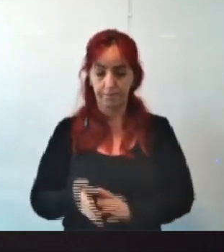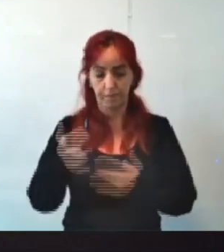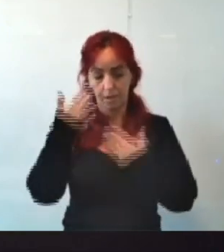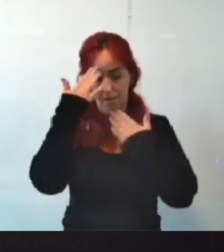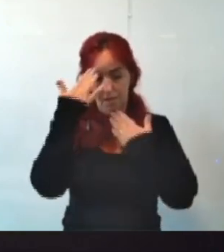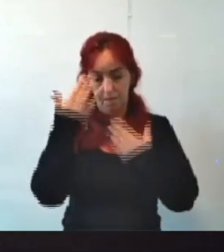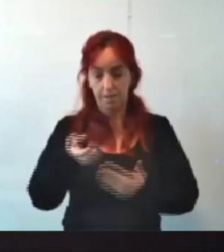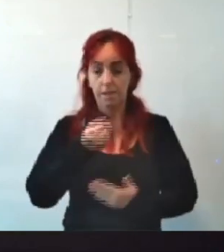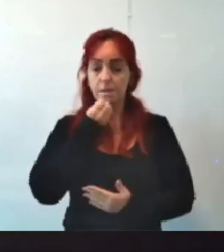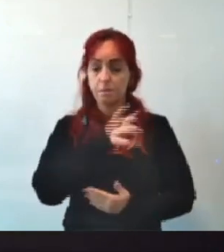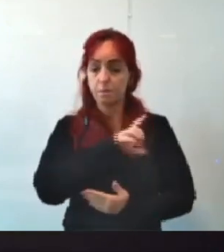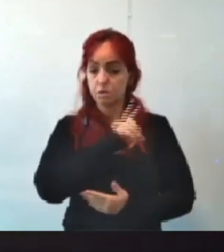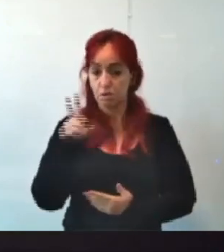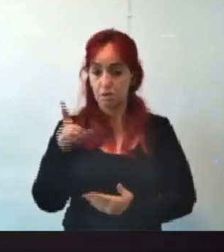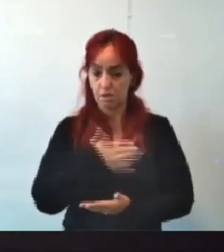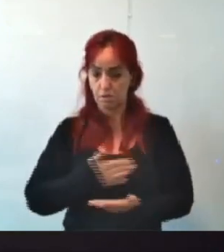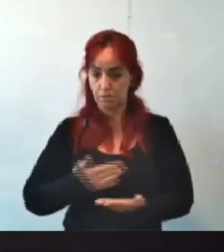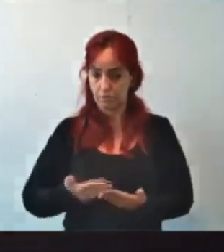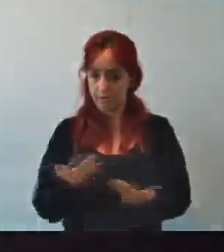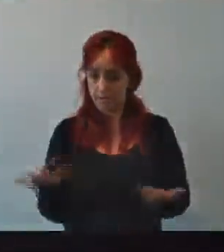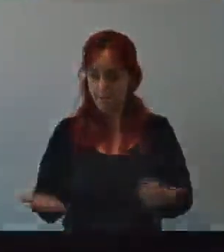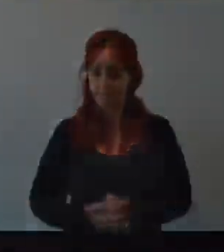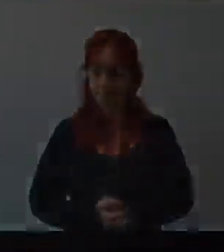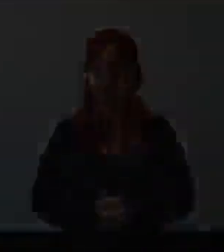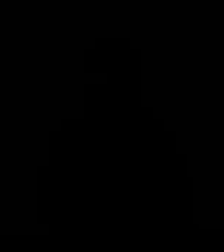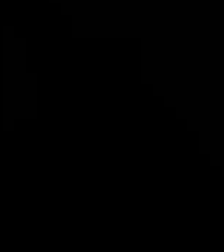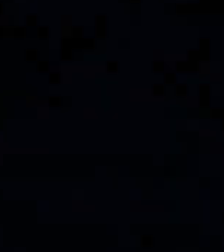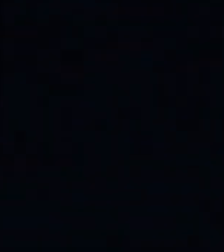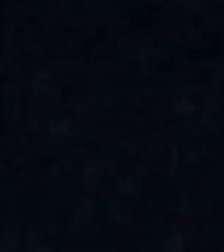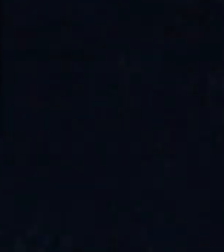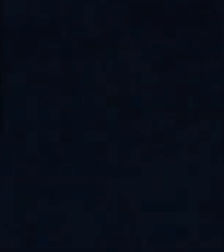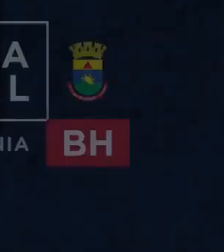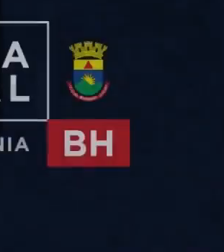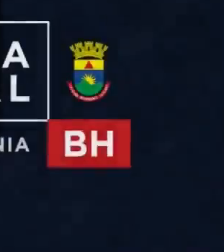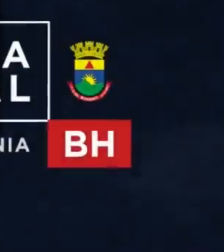obrigado, bom dia a todos vocês. Um abraço, gente.